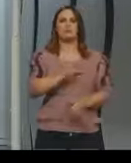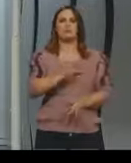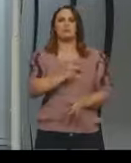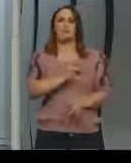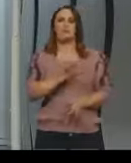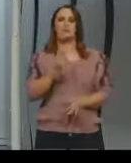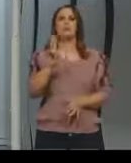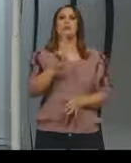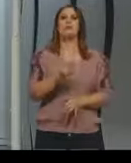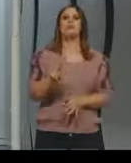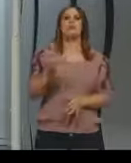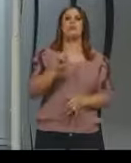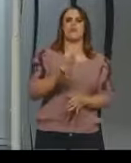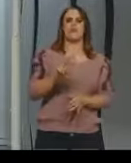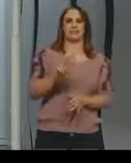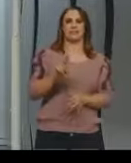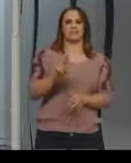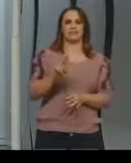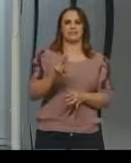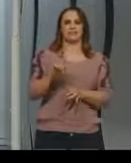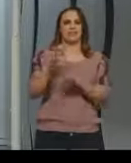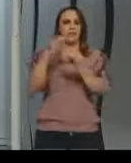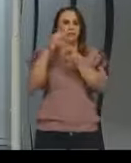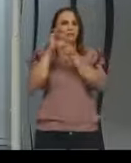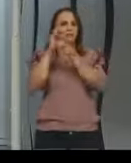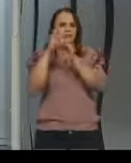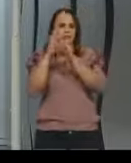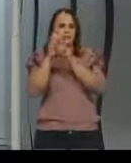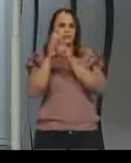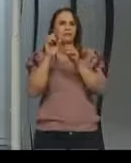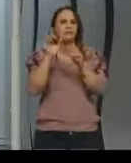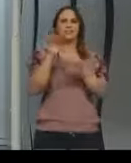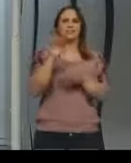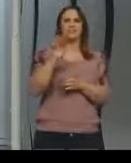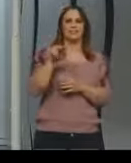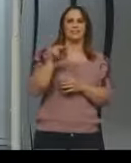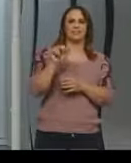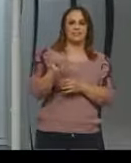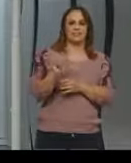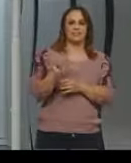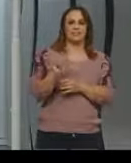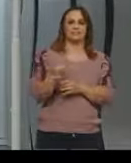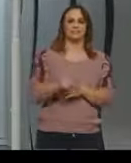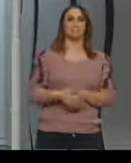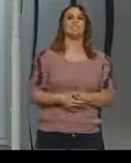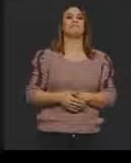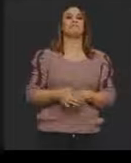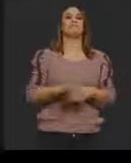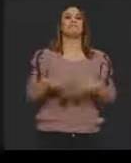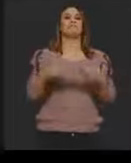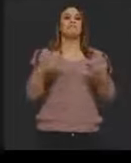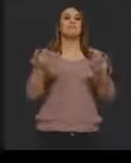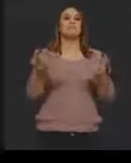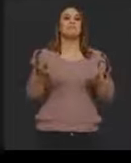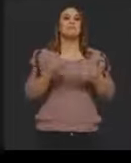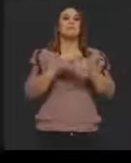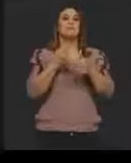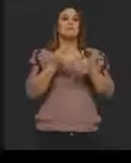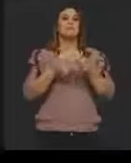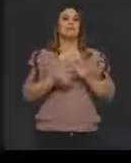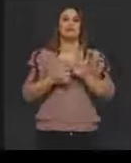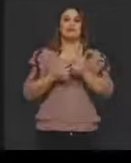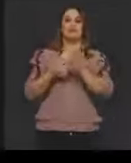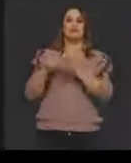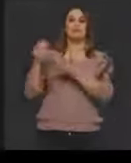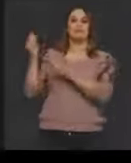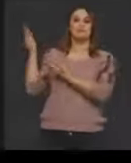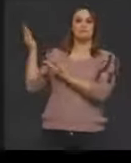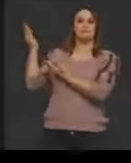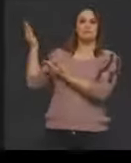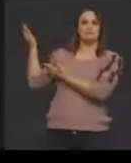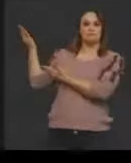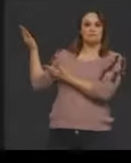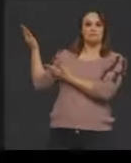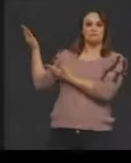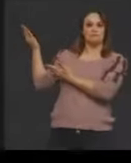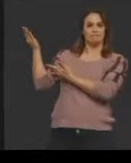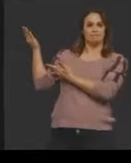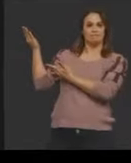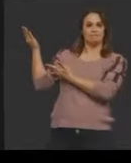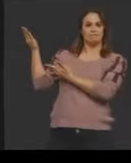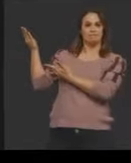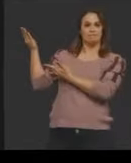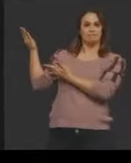quero mostrar para vocês, estudantes, primeiro uma campanha que foi feita para reconhecimento de paternidade